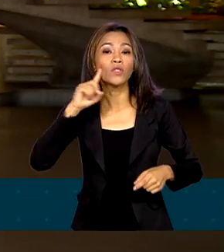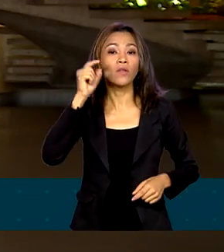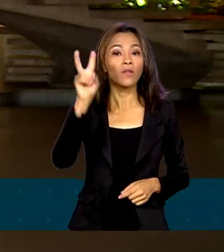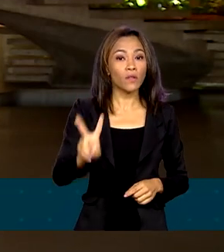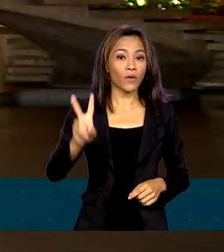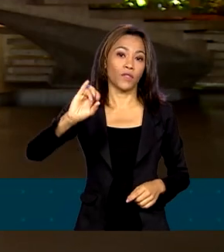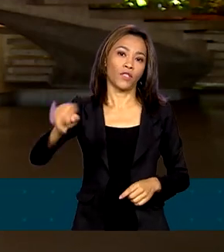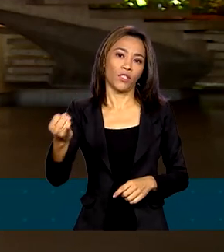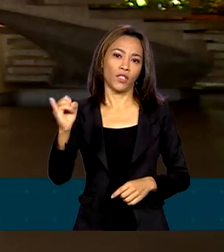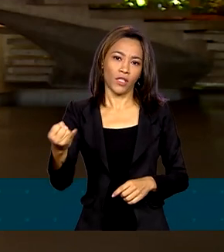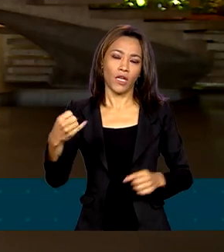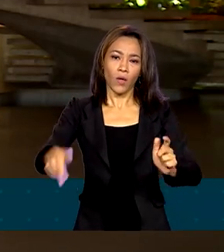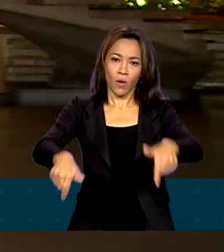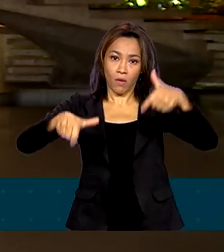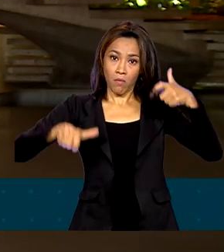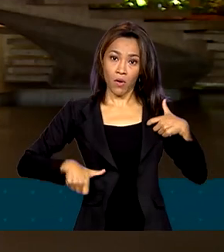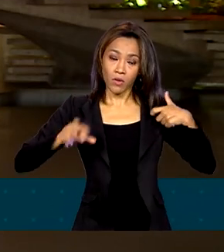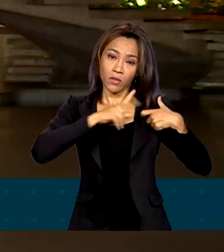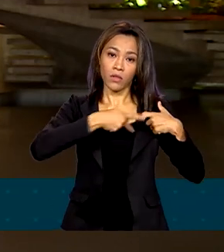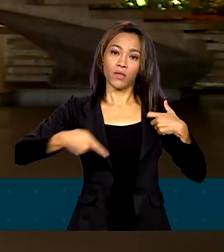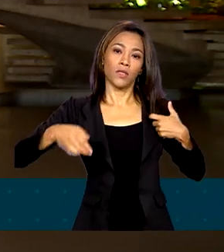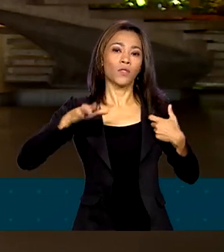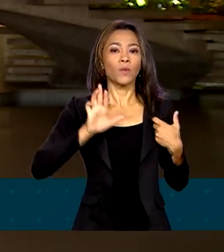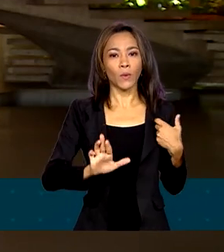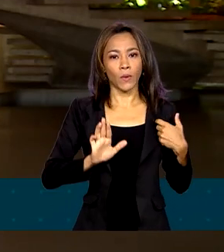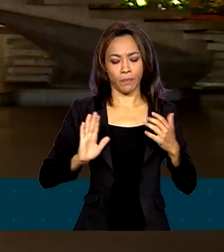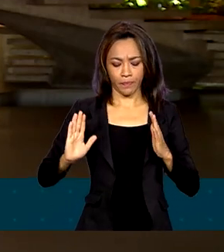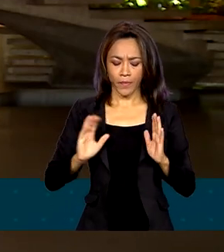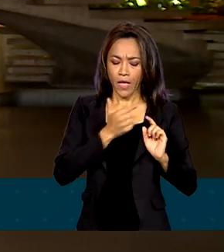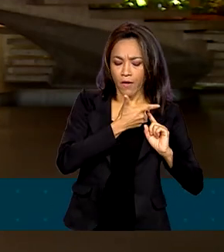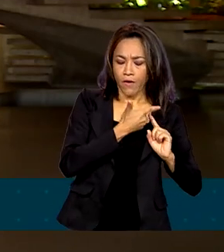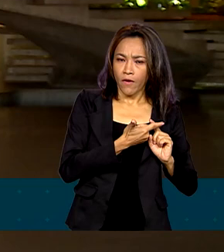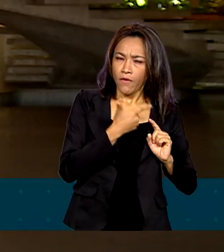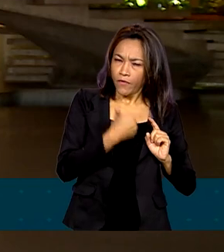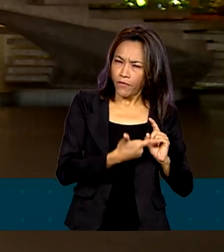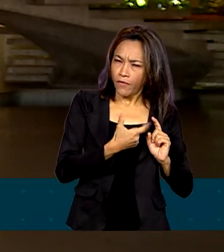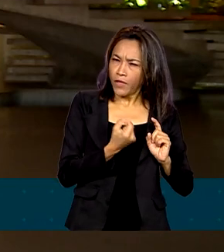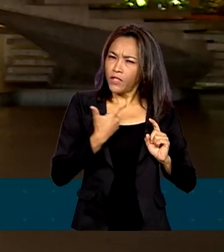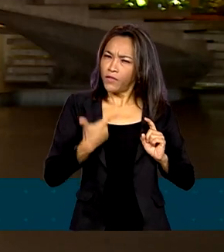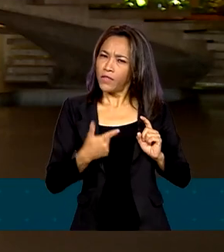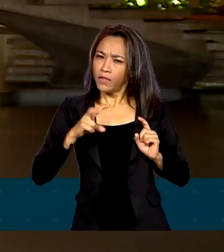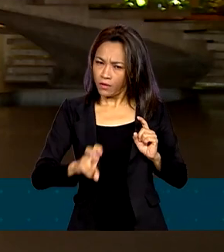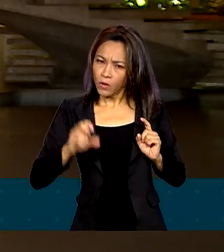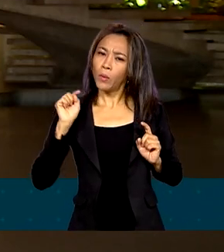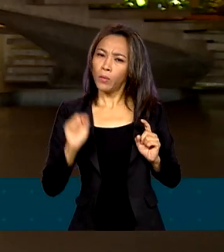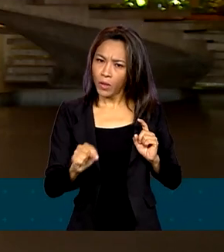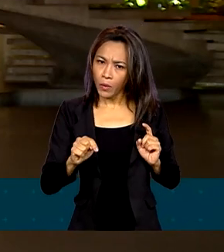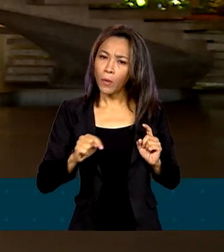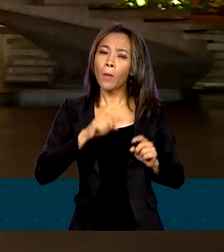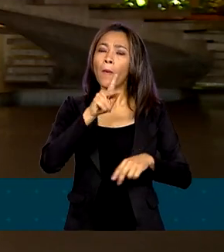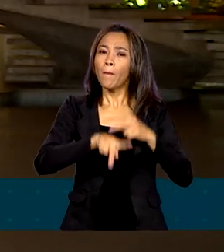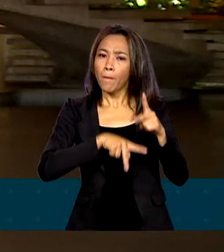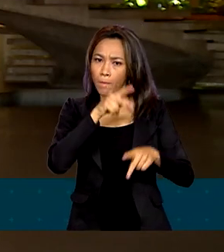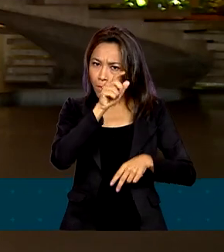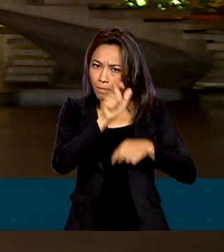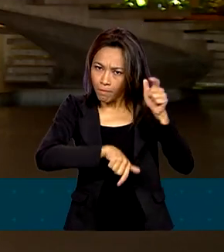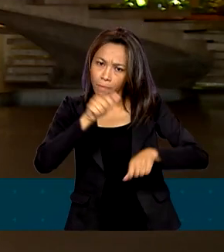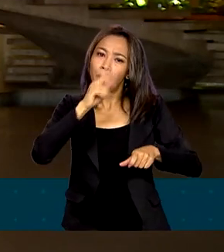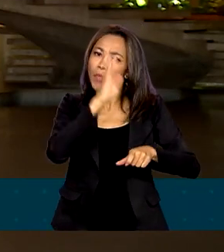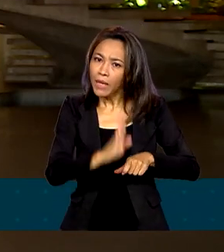logo após a posse do presidente Lula. Entre 20 e 25 mil brasileiros vivem no país vizinho e podem ser